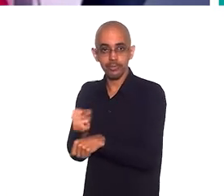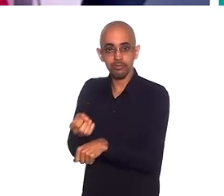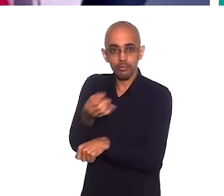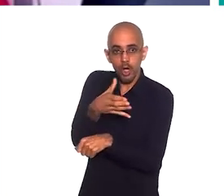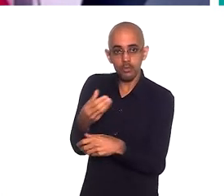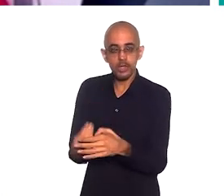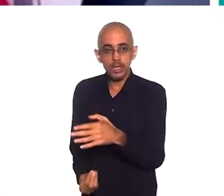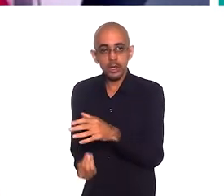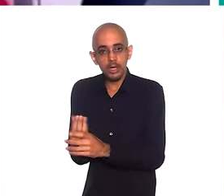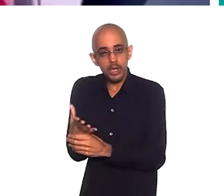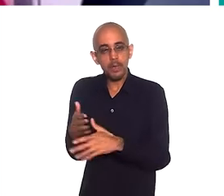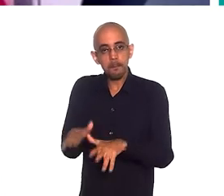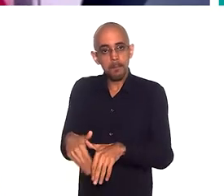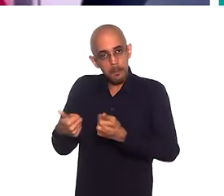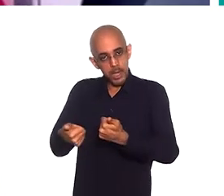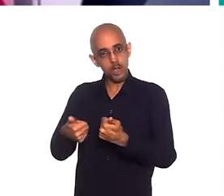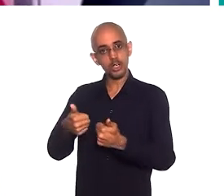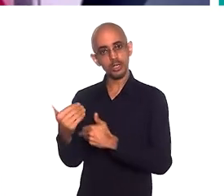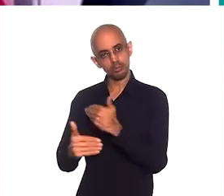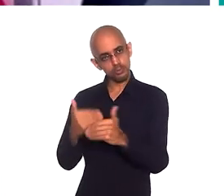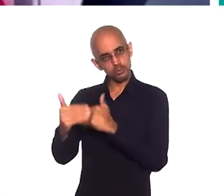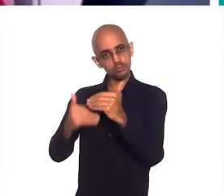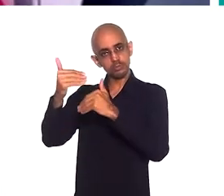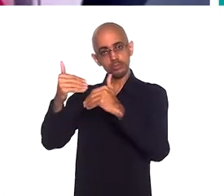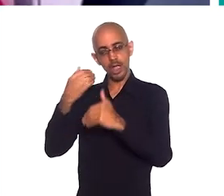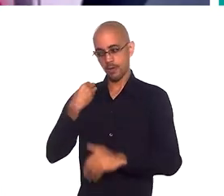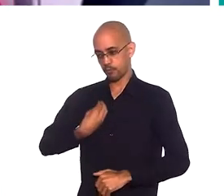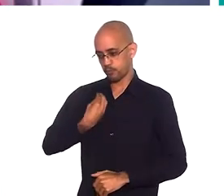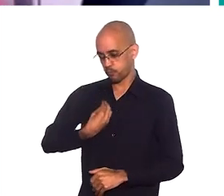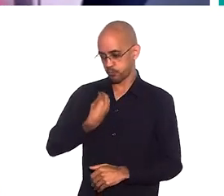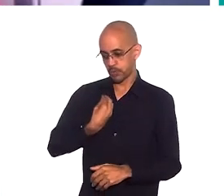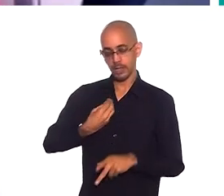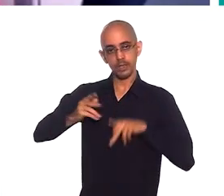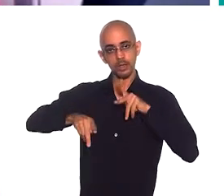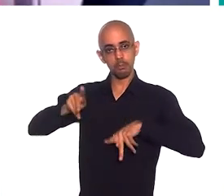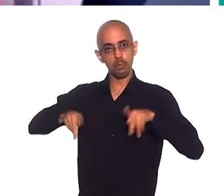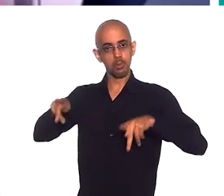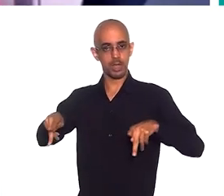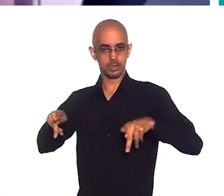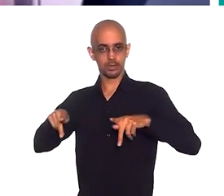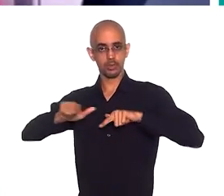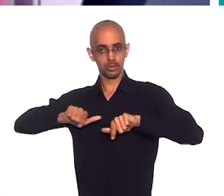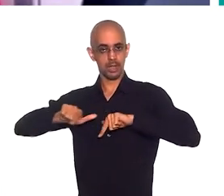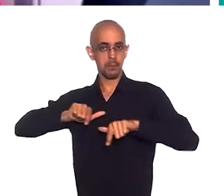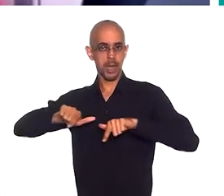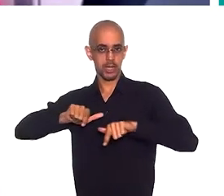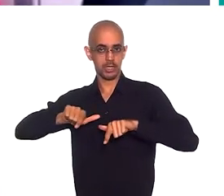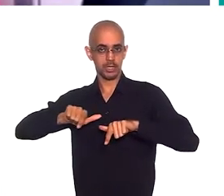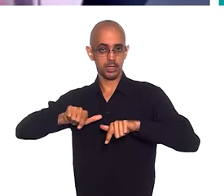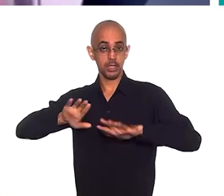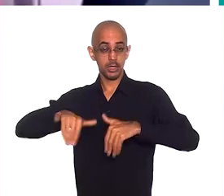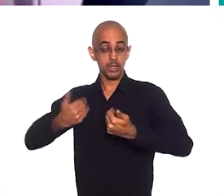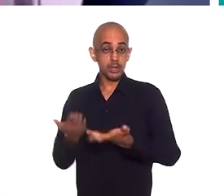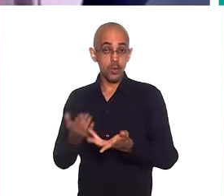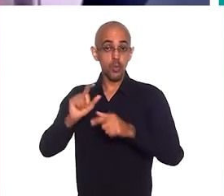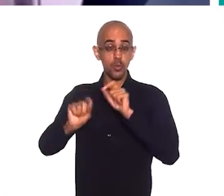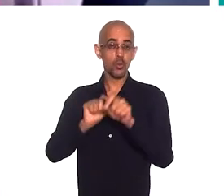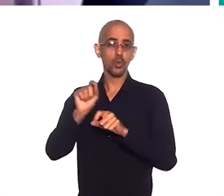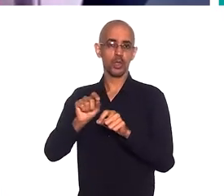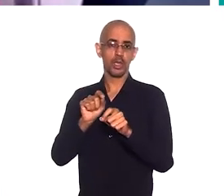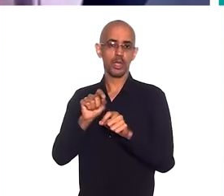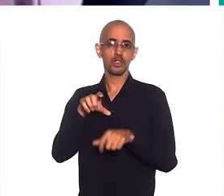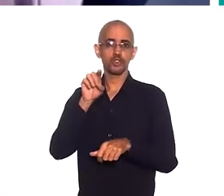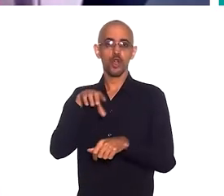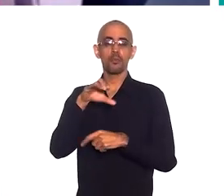criando outras coisas para melhorar a vida dos trabalhadores e dos trabalhadores da economia solidária. Então, o que eu estava falando para vocês